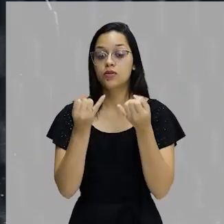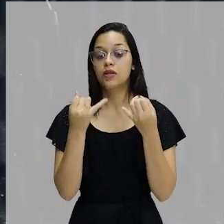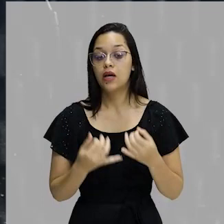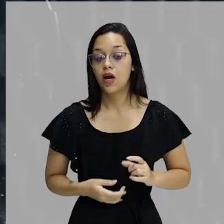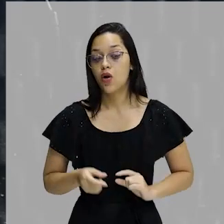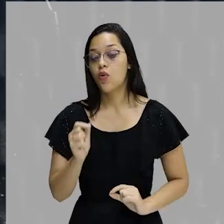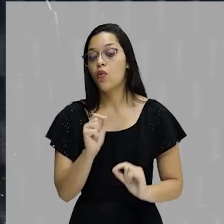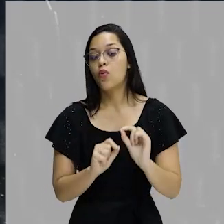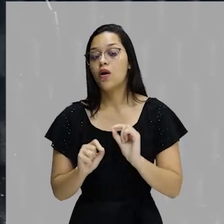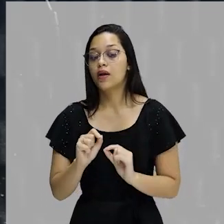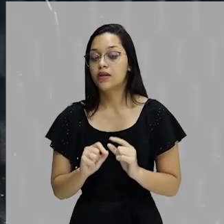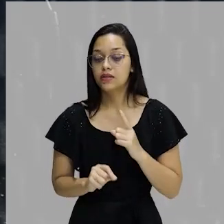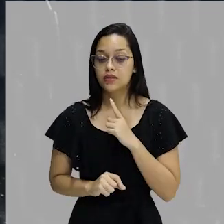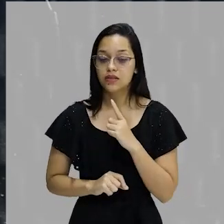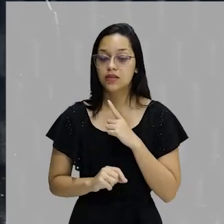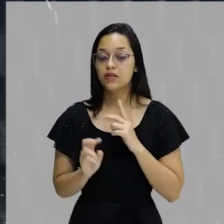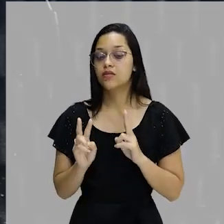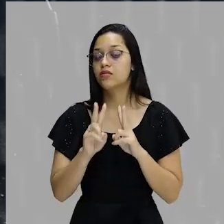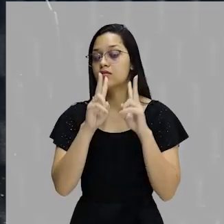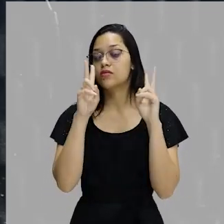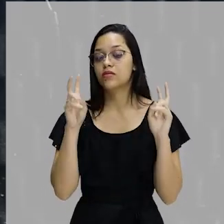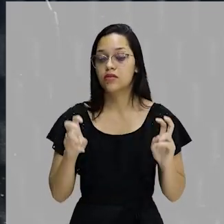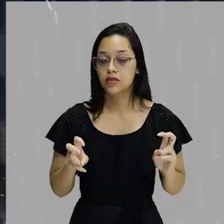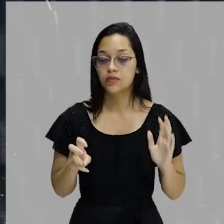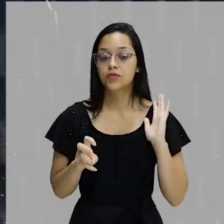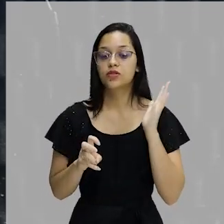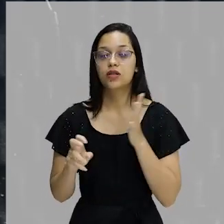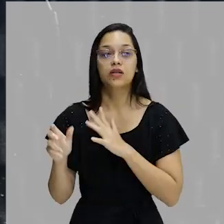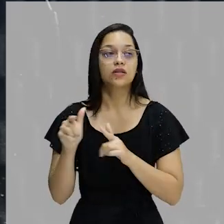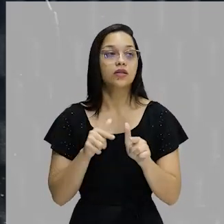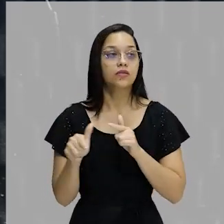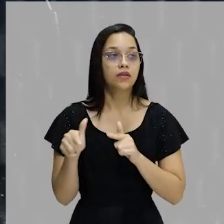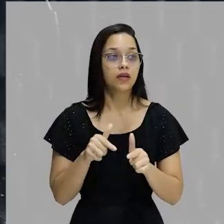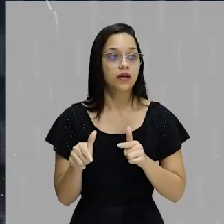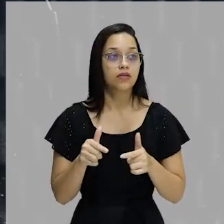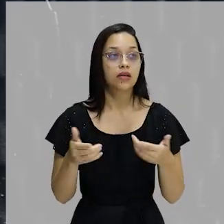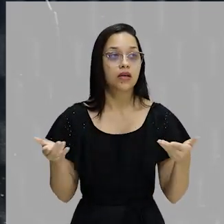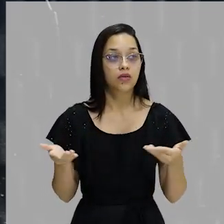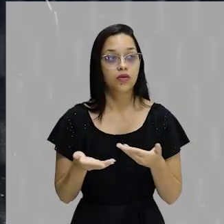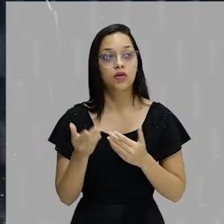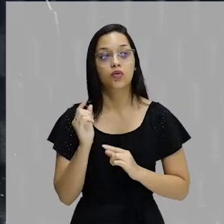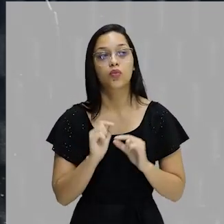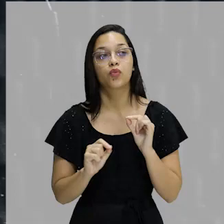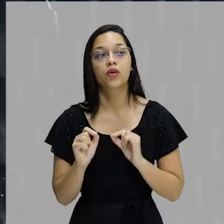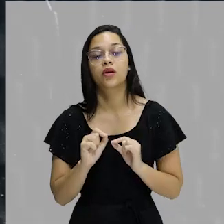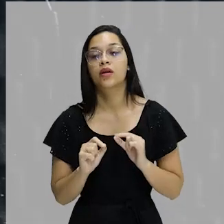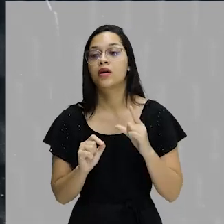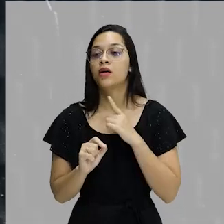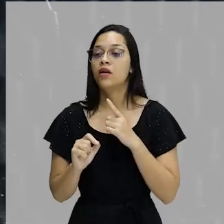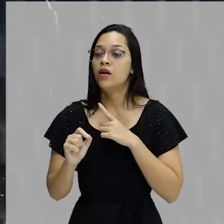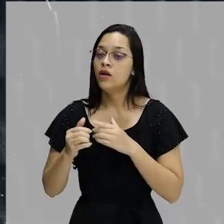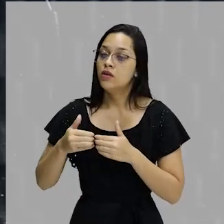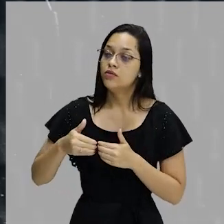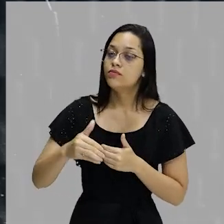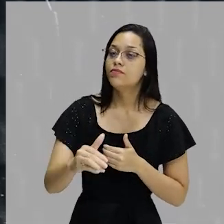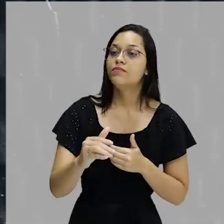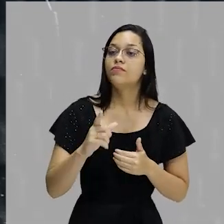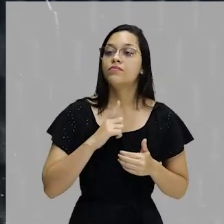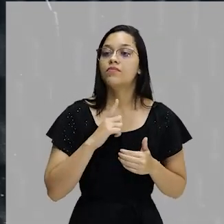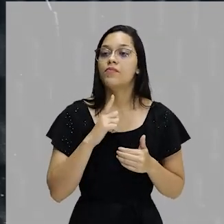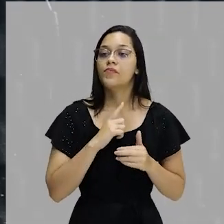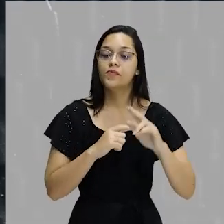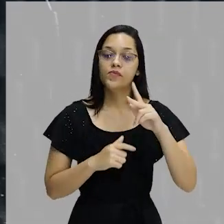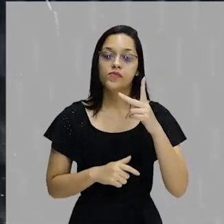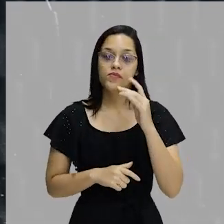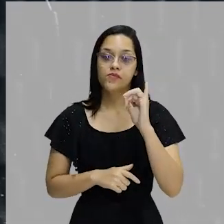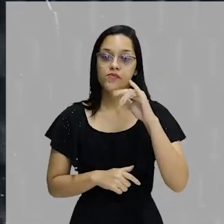ainda de um assunto que já foi trabalhado, mas nós vamos dar continuidade, que é o